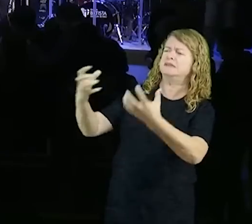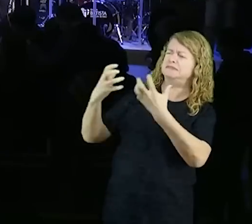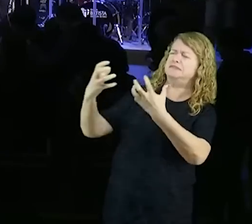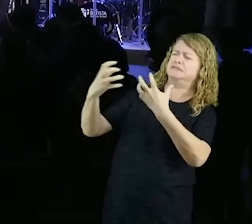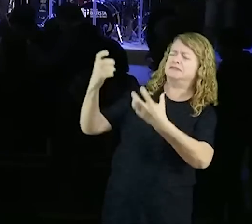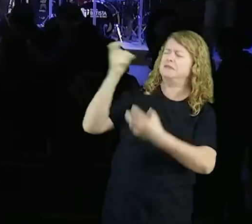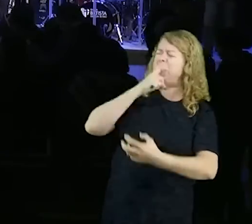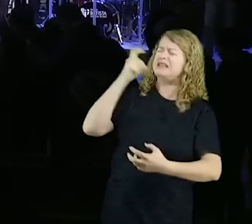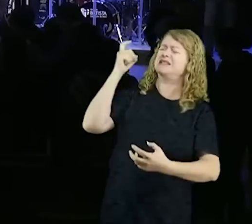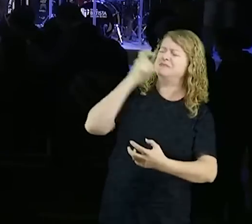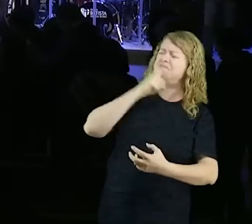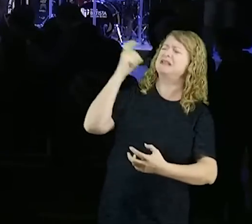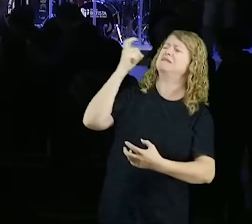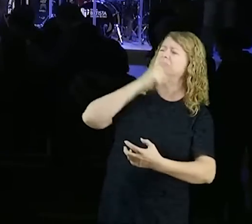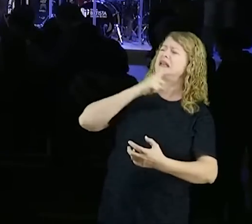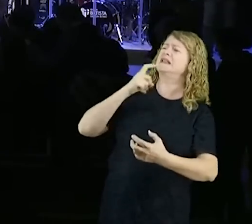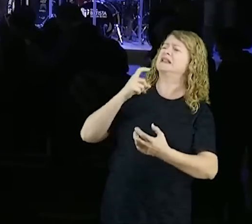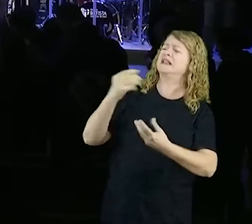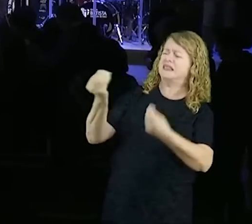que coloca medo,